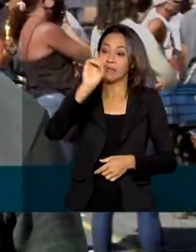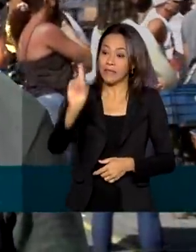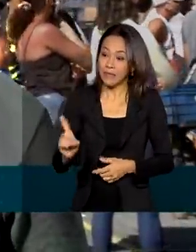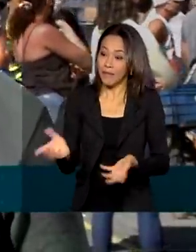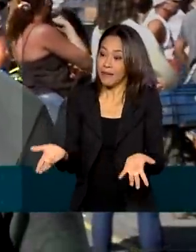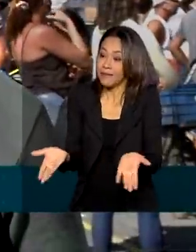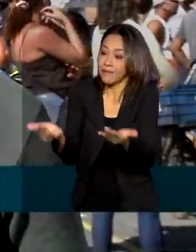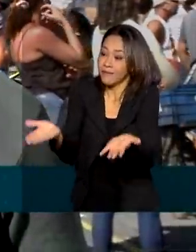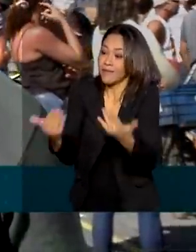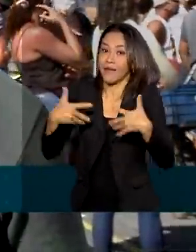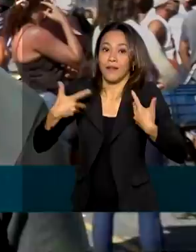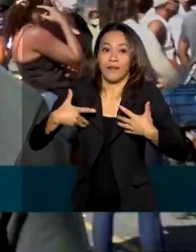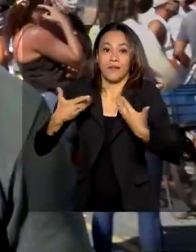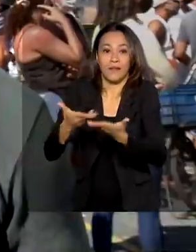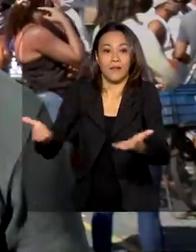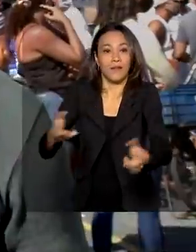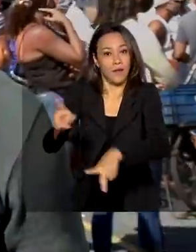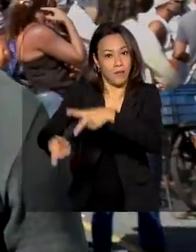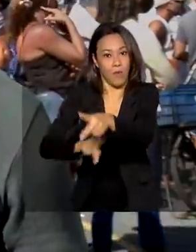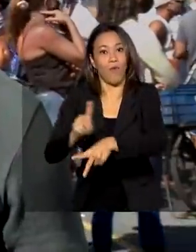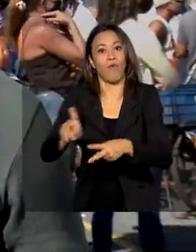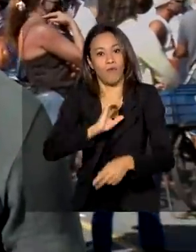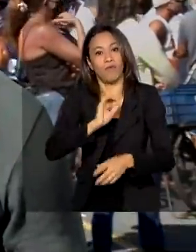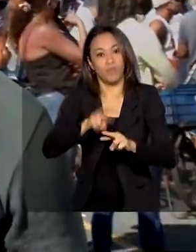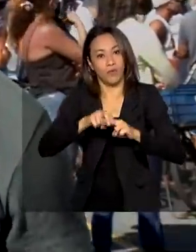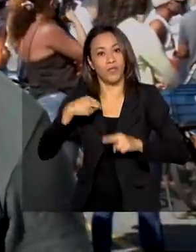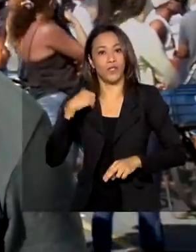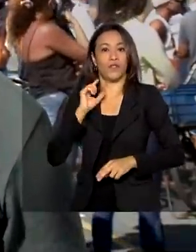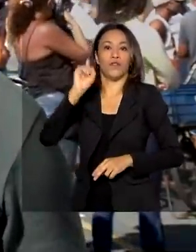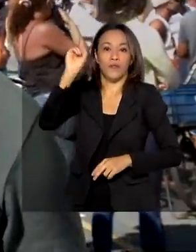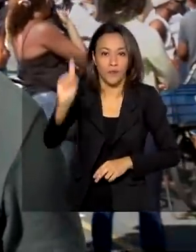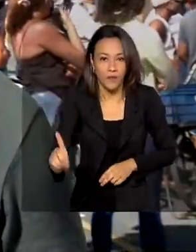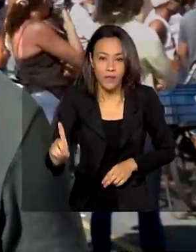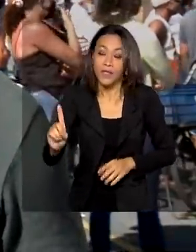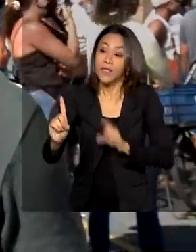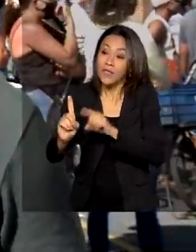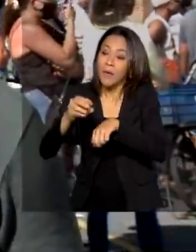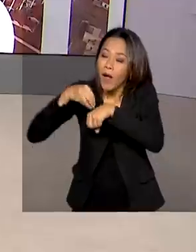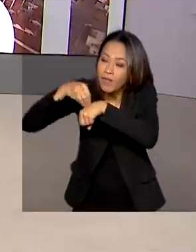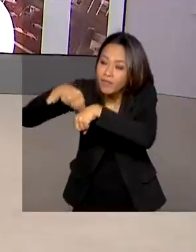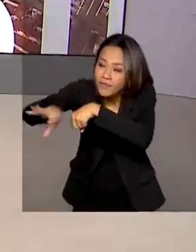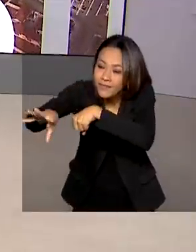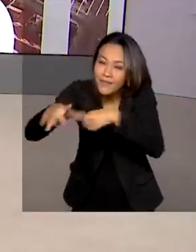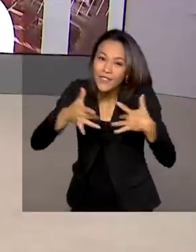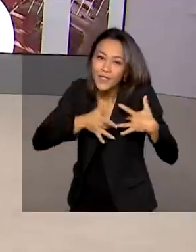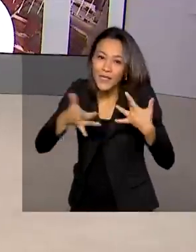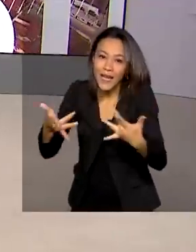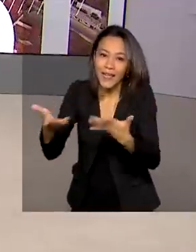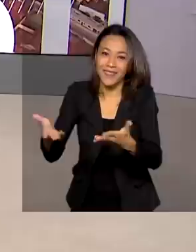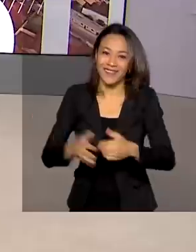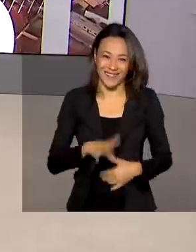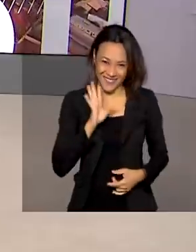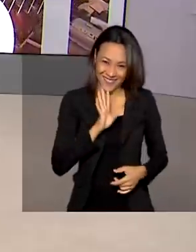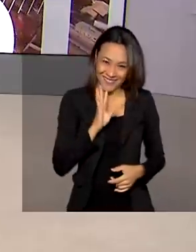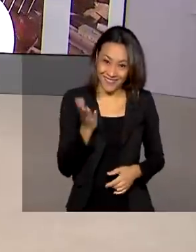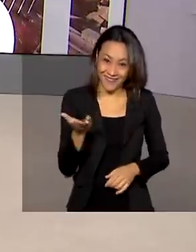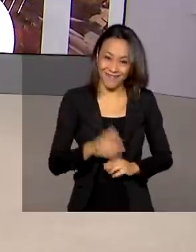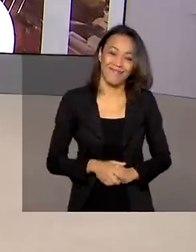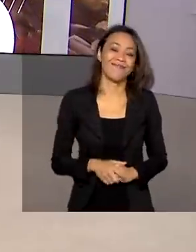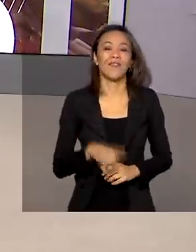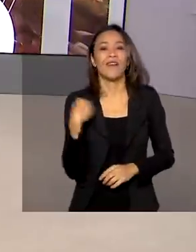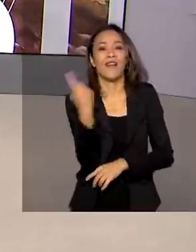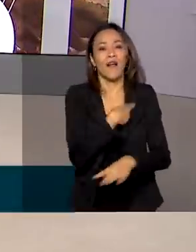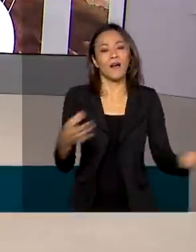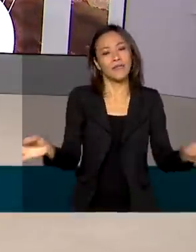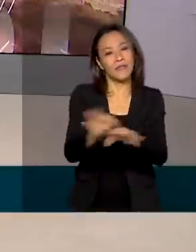população e para trazer a mensagem de solidariedade. Que bacana, né, gente? Nós ficamos